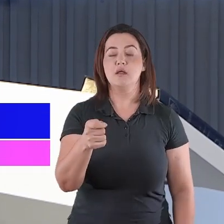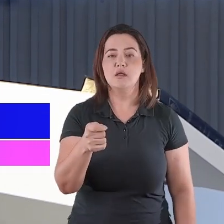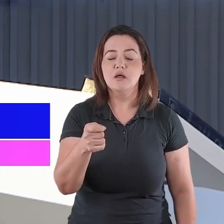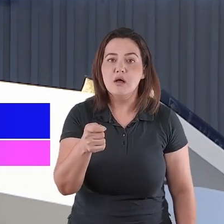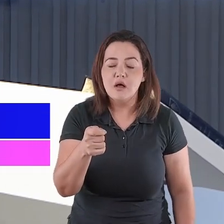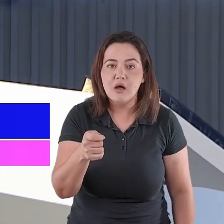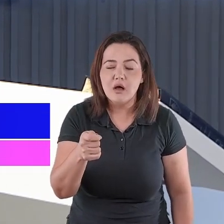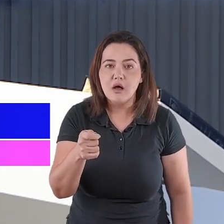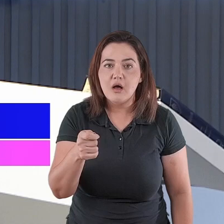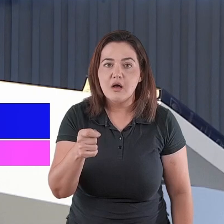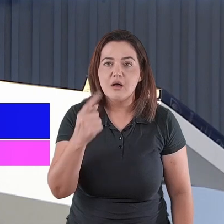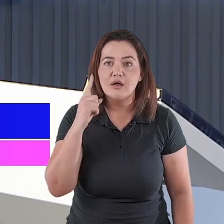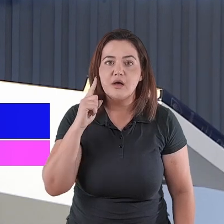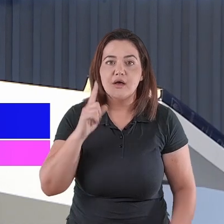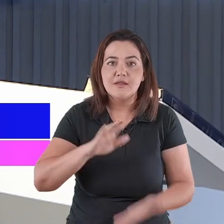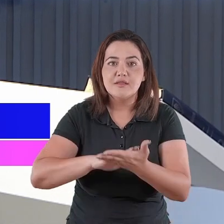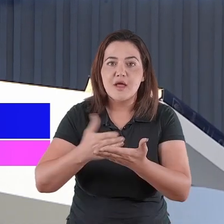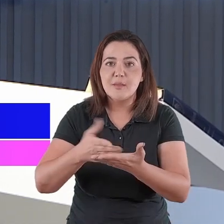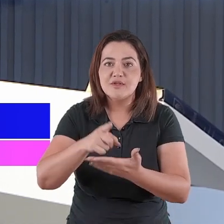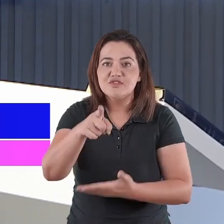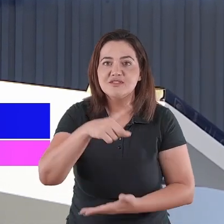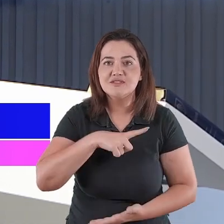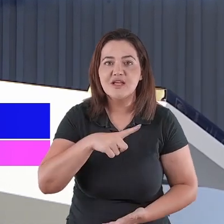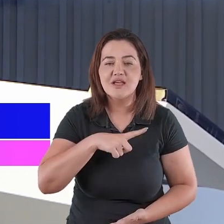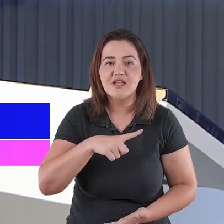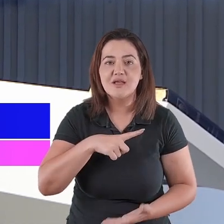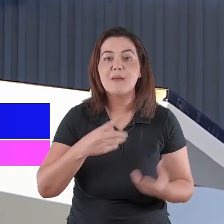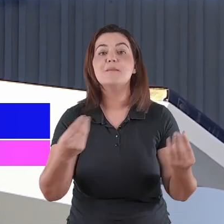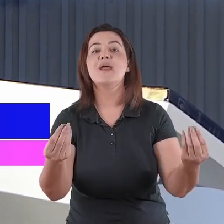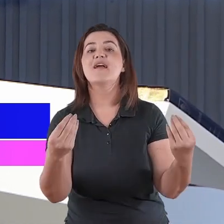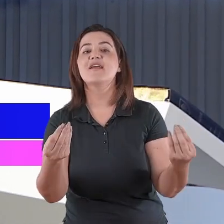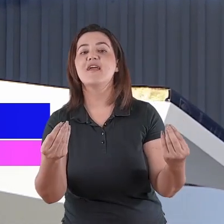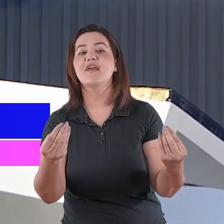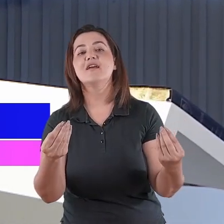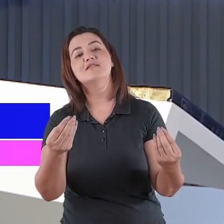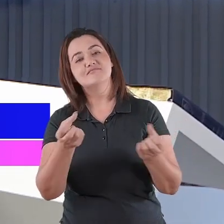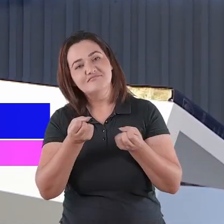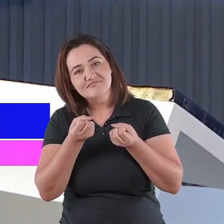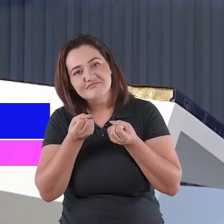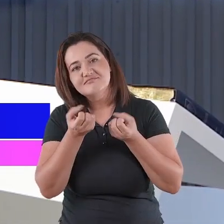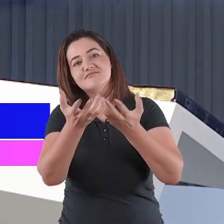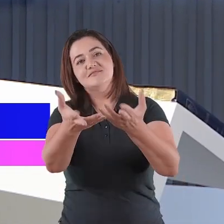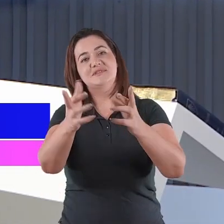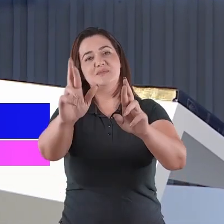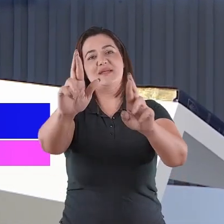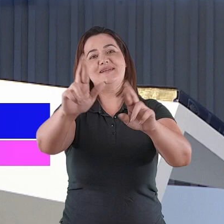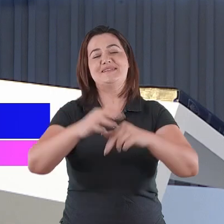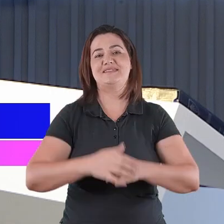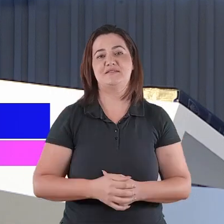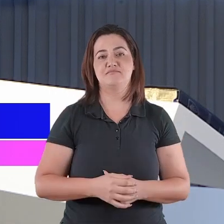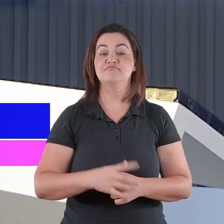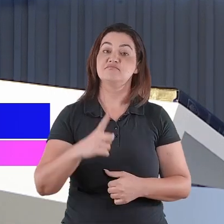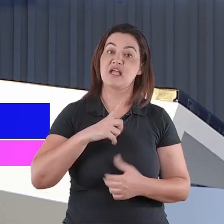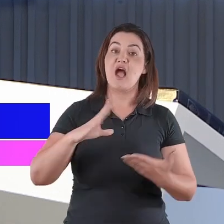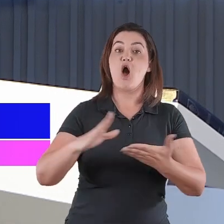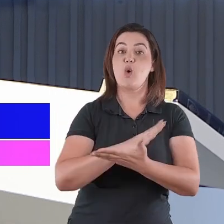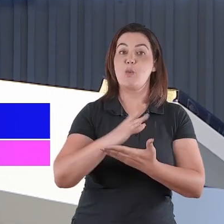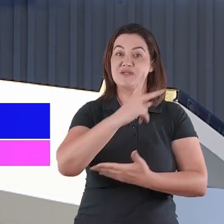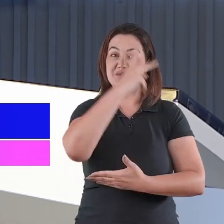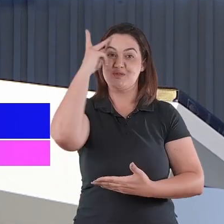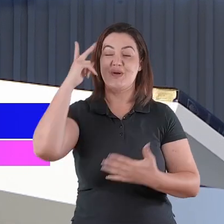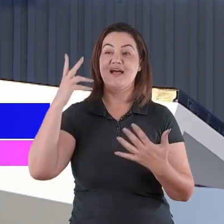Deus marcou esse momento para dizer que você é especial. Se tem pessoas que estão celebrando o Natal e para você